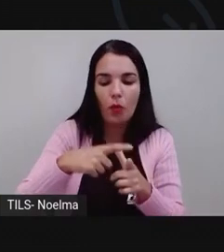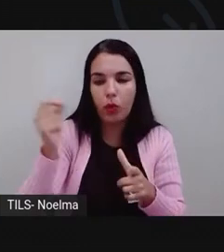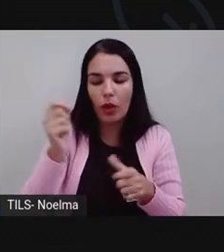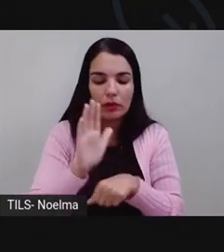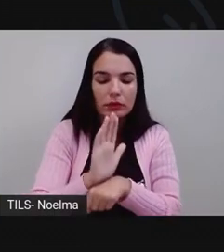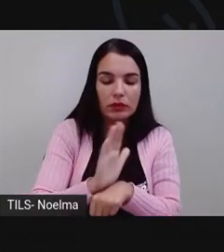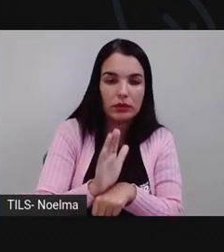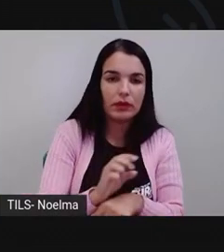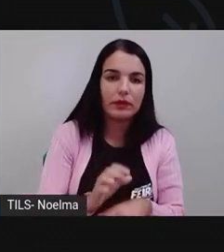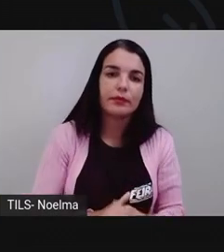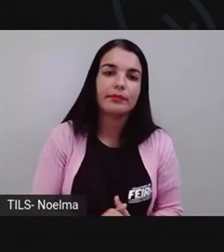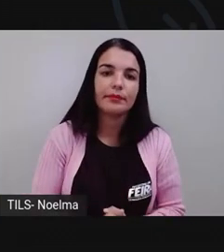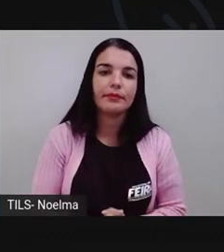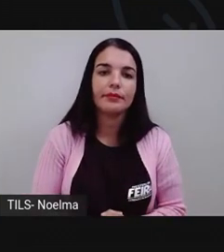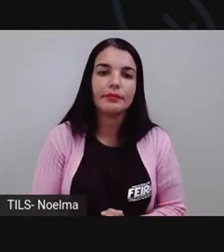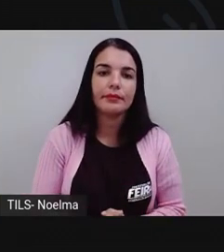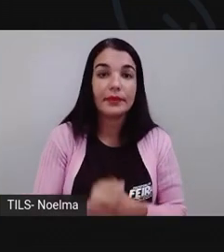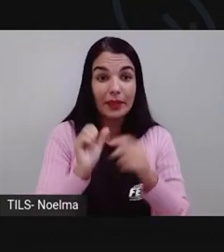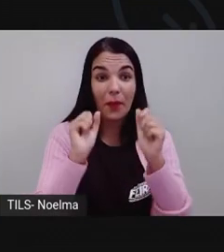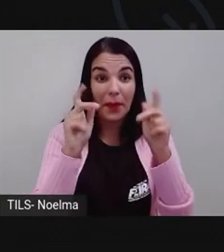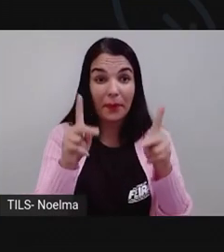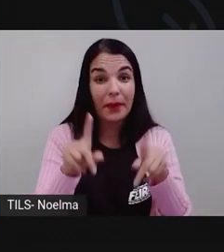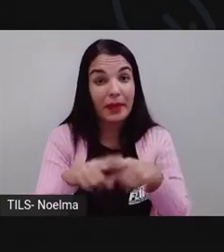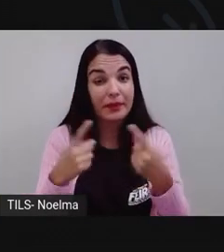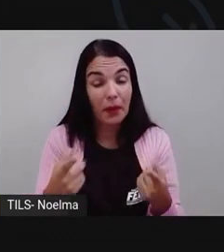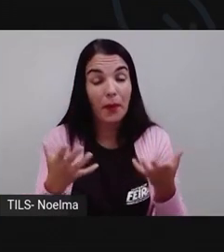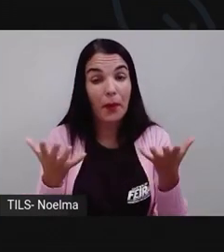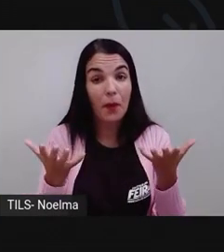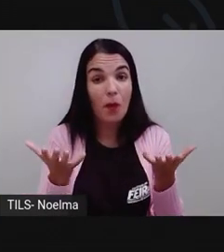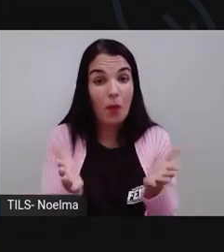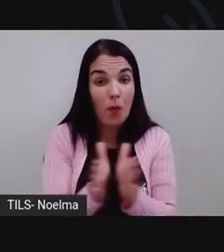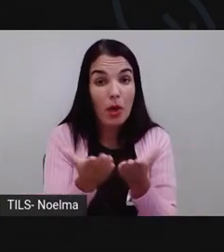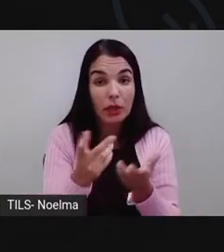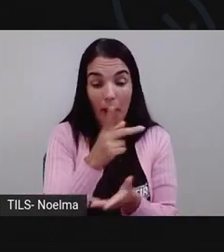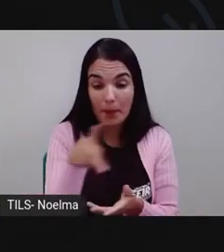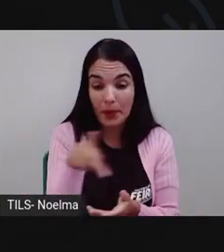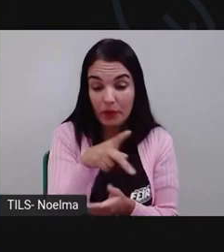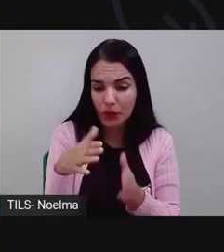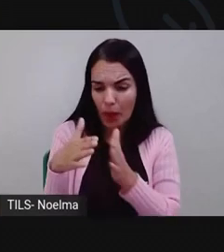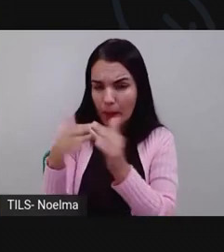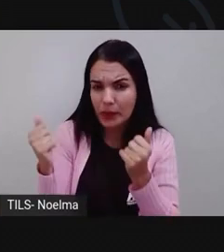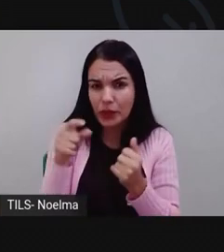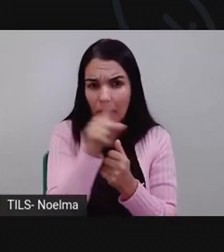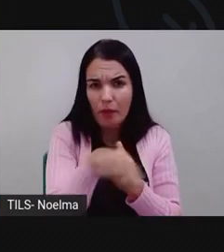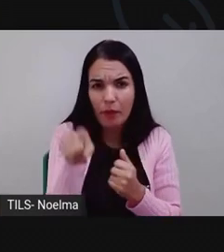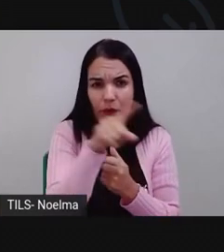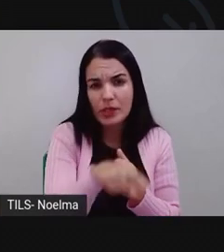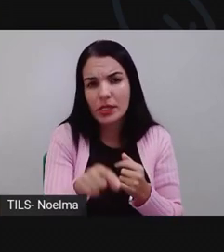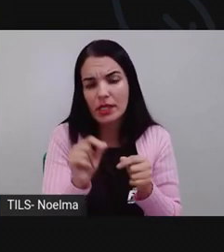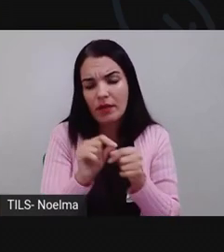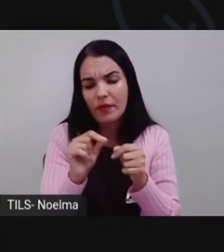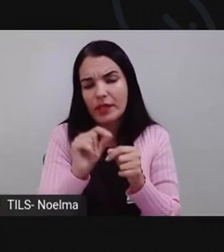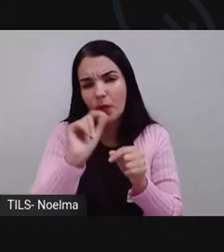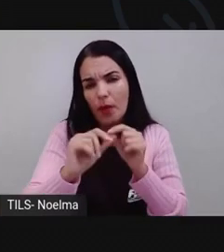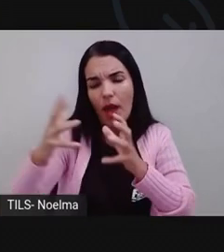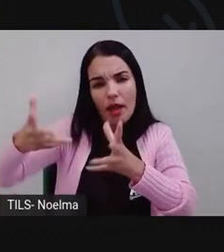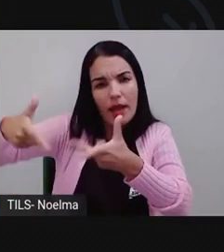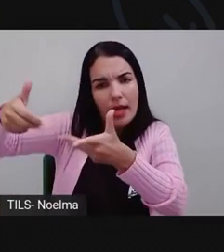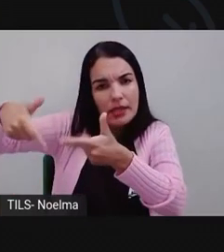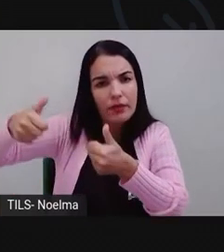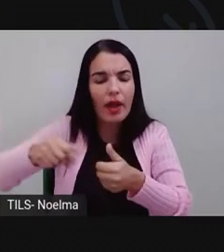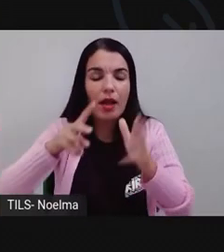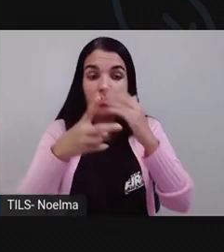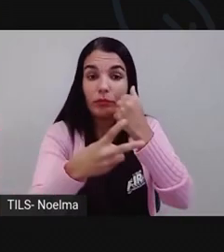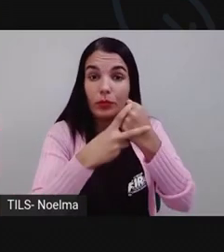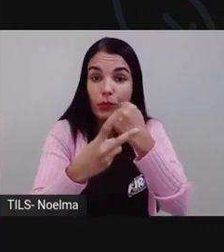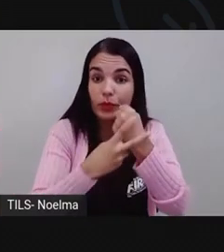verbos aí de terceira conjugação, certo? Então, quando eu pedi, ou a professora de vocês pedirem aí, para classificar os